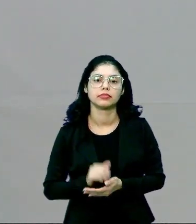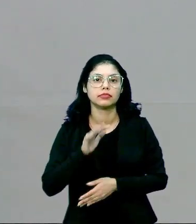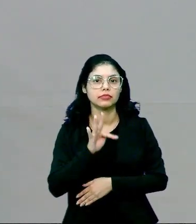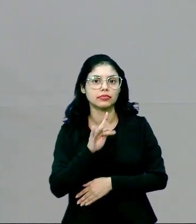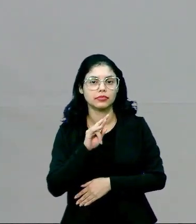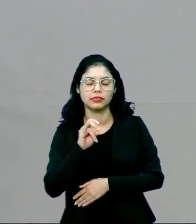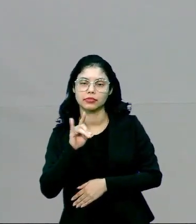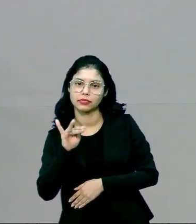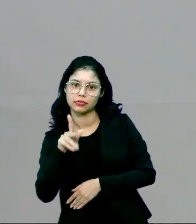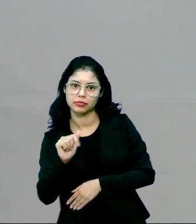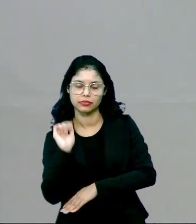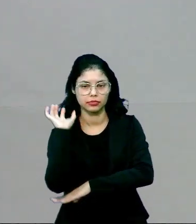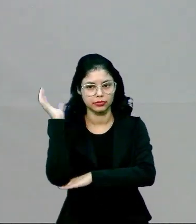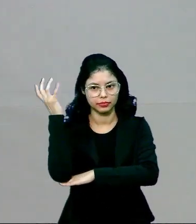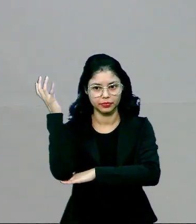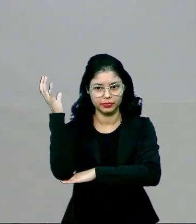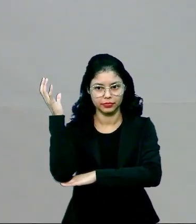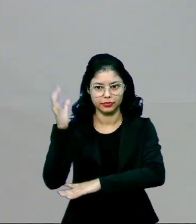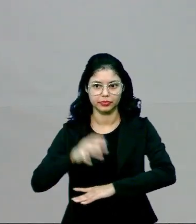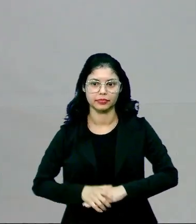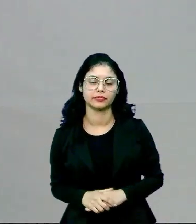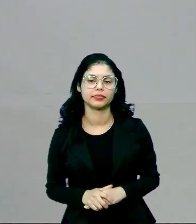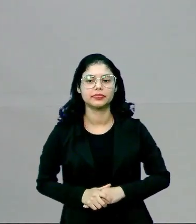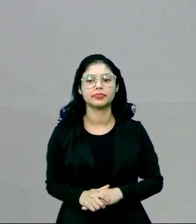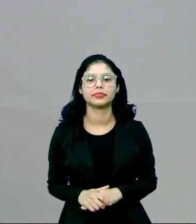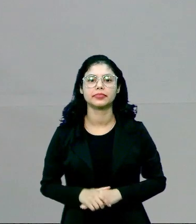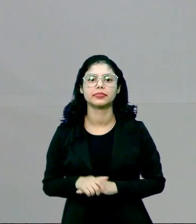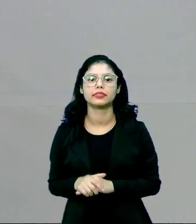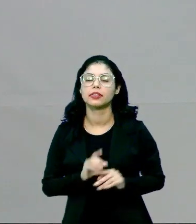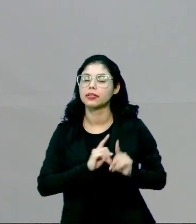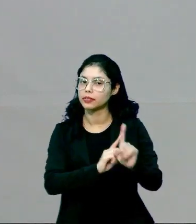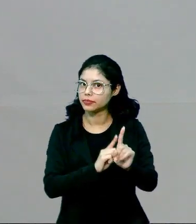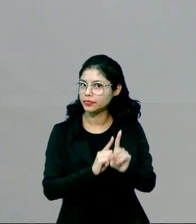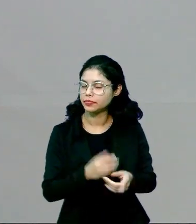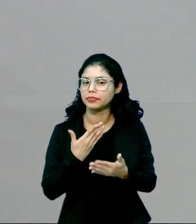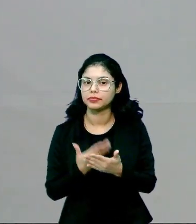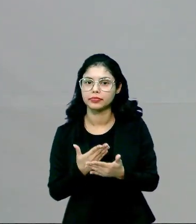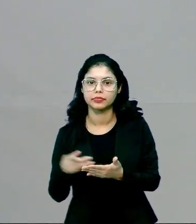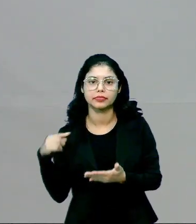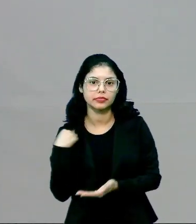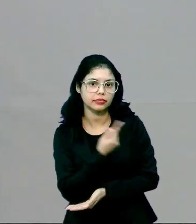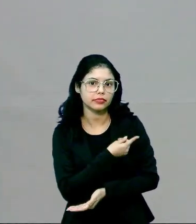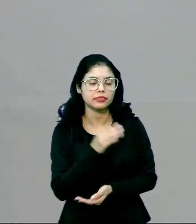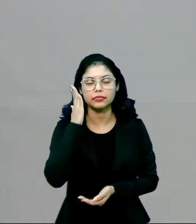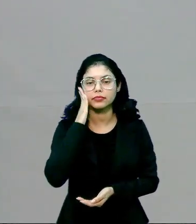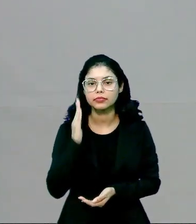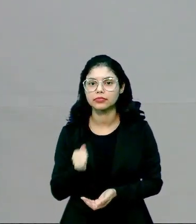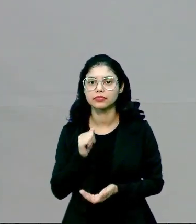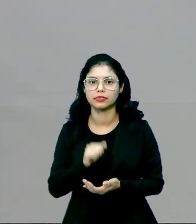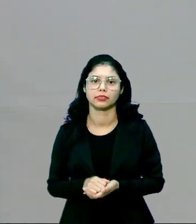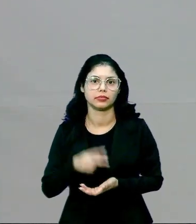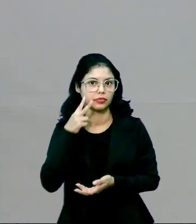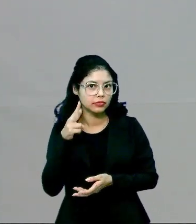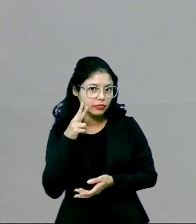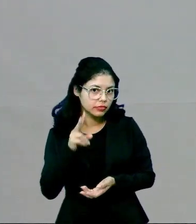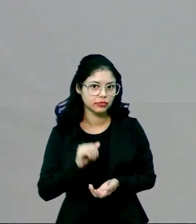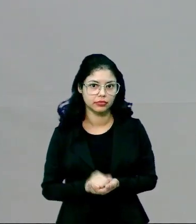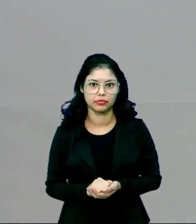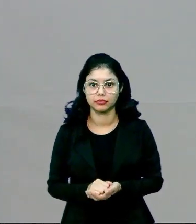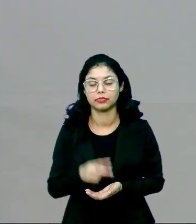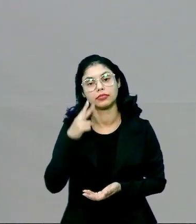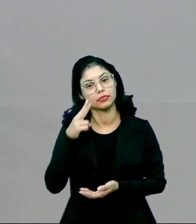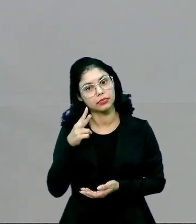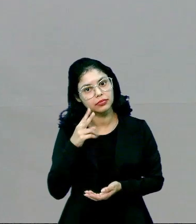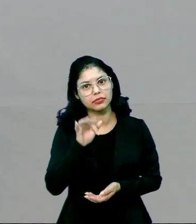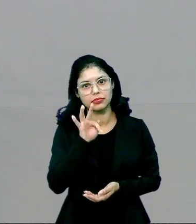fisiologia vegetal. Para quem anda acompanhando as minhas aulas, sabe que a gente está estudando e estava